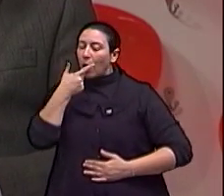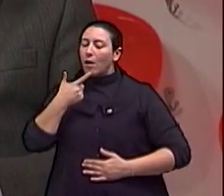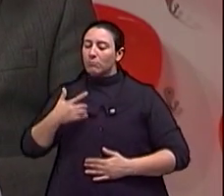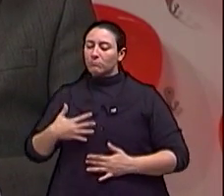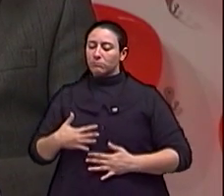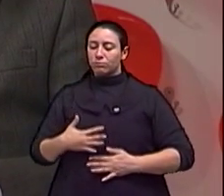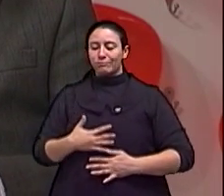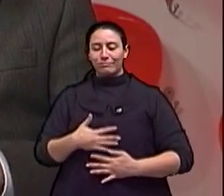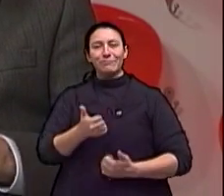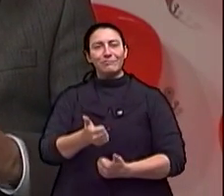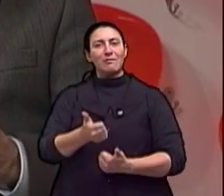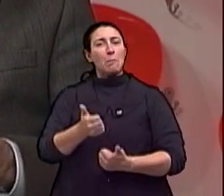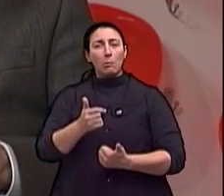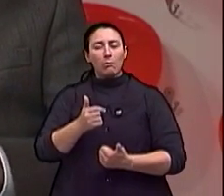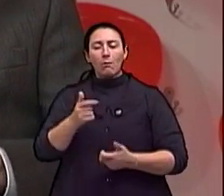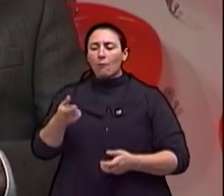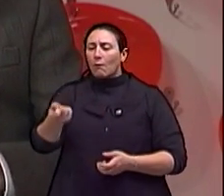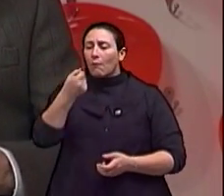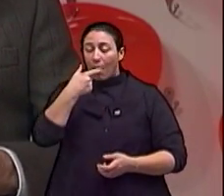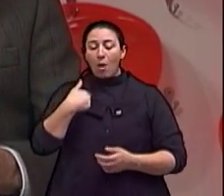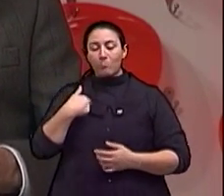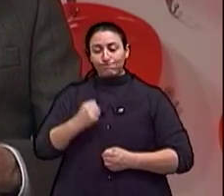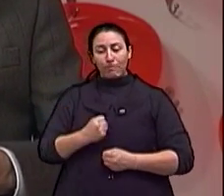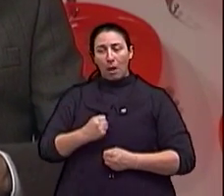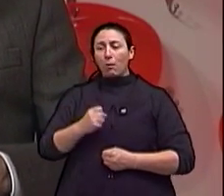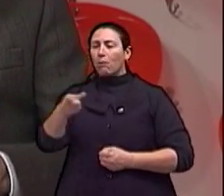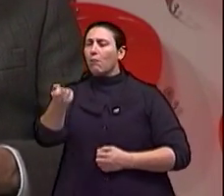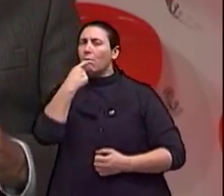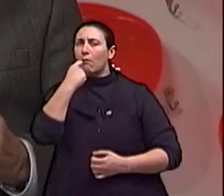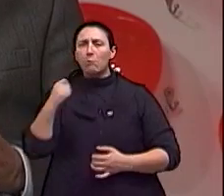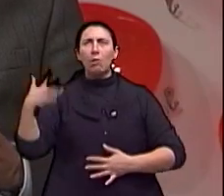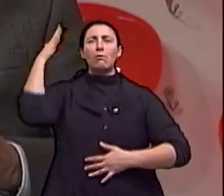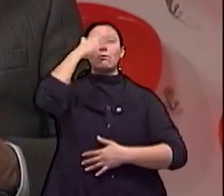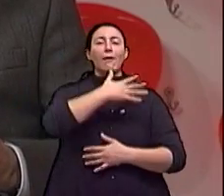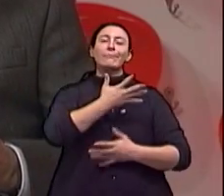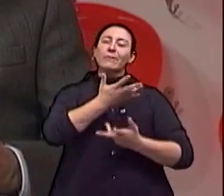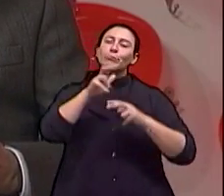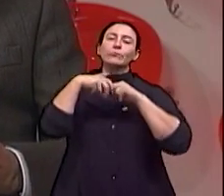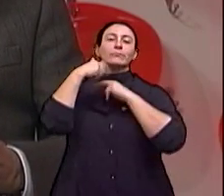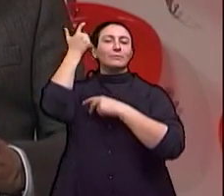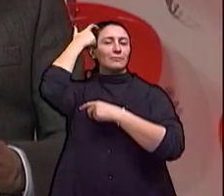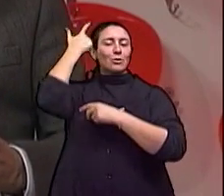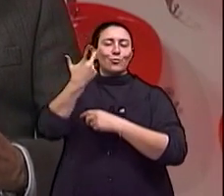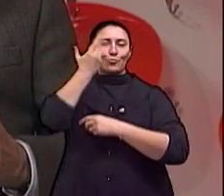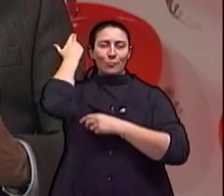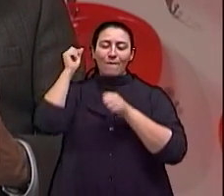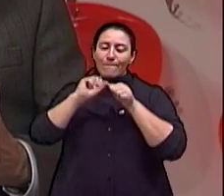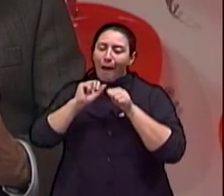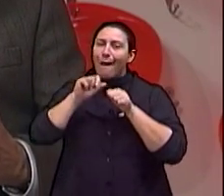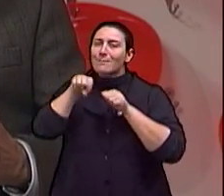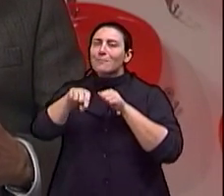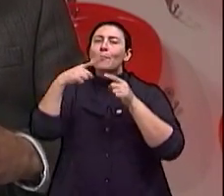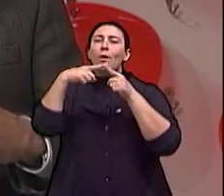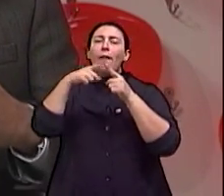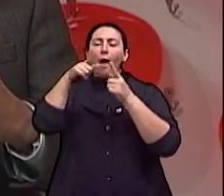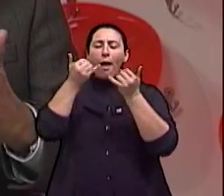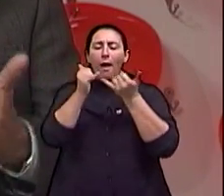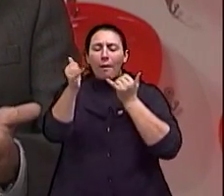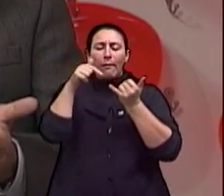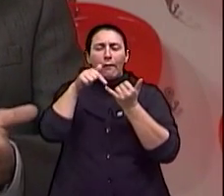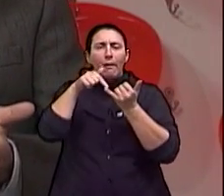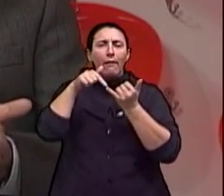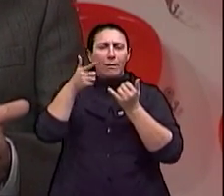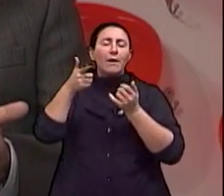pessoa que, o que ela pode esperar da cirurgia? Ela pode esperar que com a cirurgia ela tenha uma qualidade